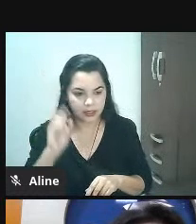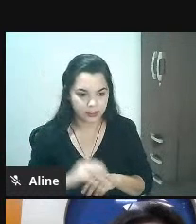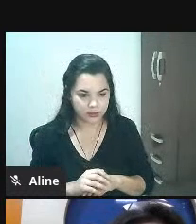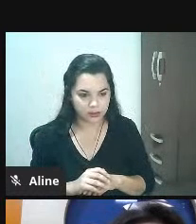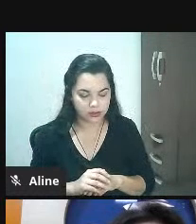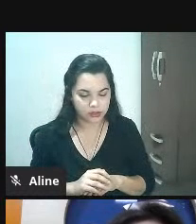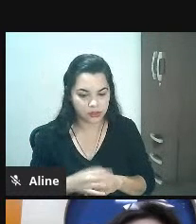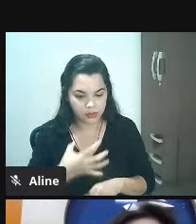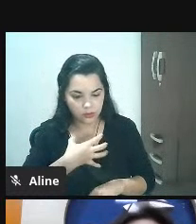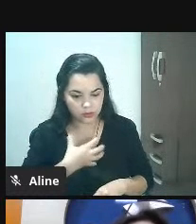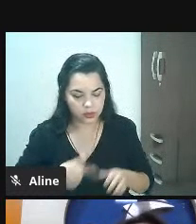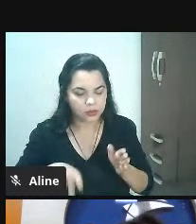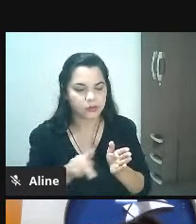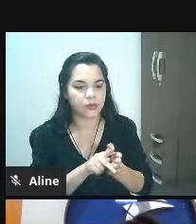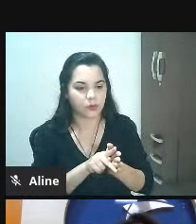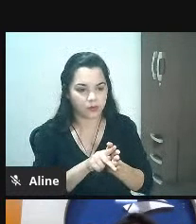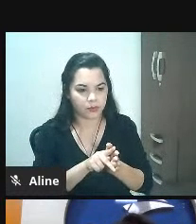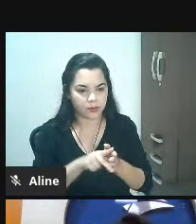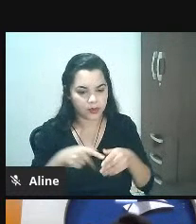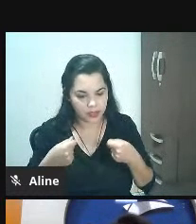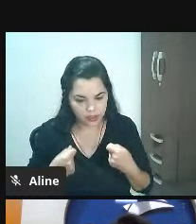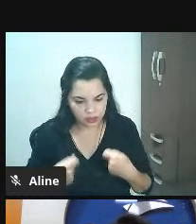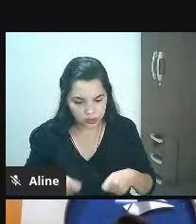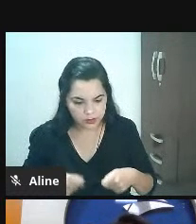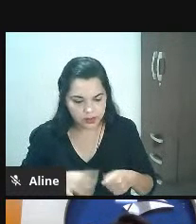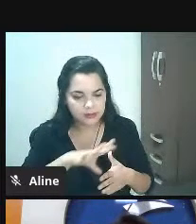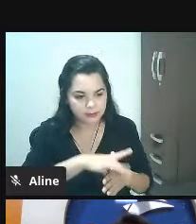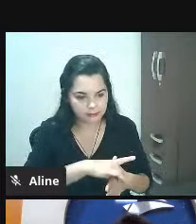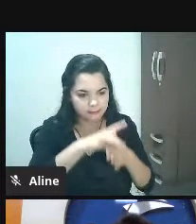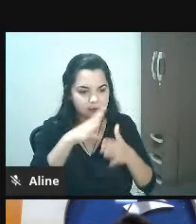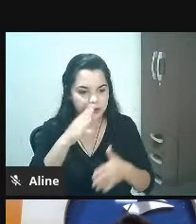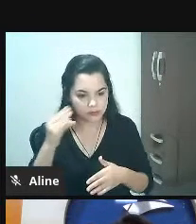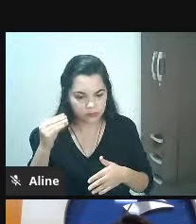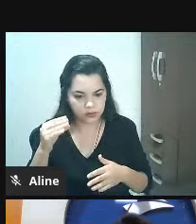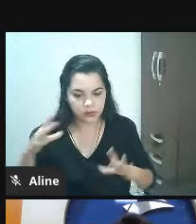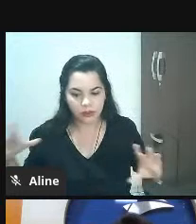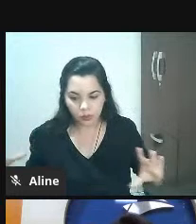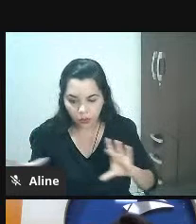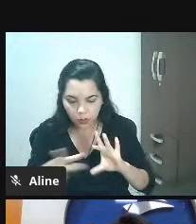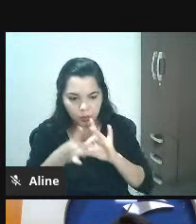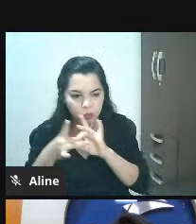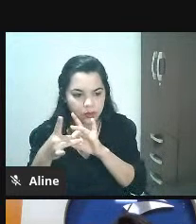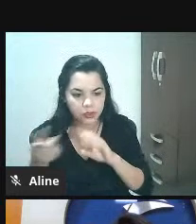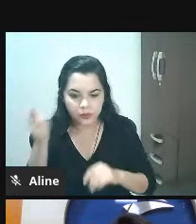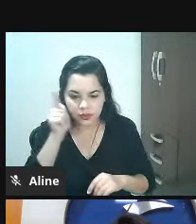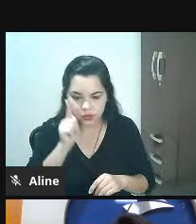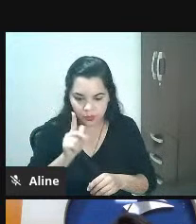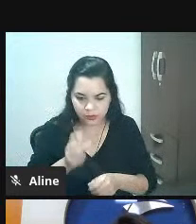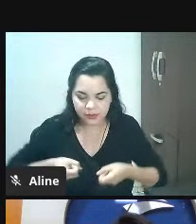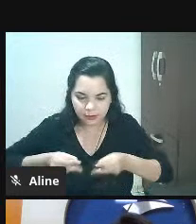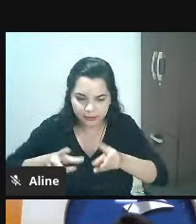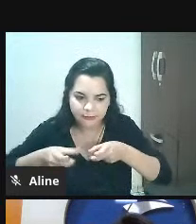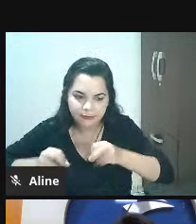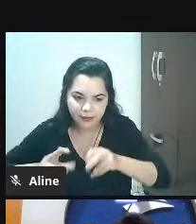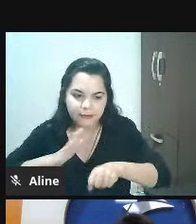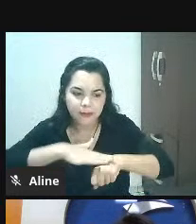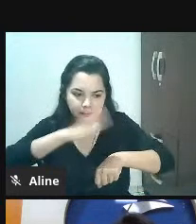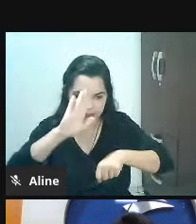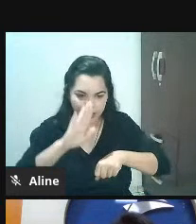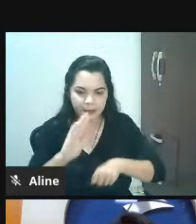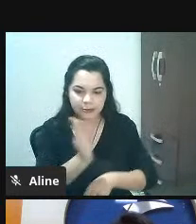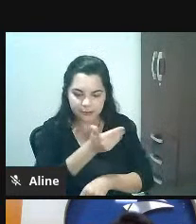no início para a gente ter líder e liderado minimamente alinhados para que a gente possa atender com qualidade e vender mais.